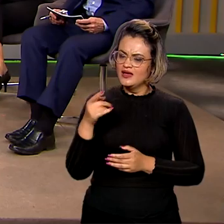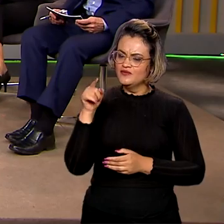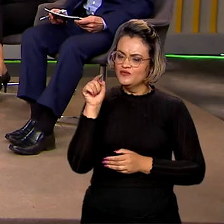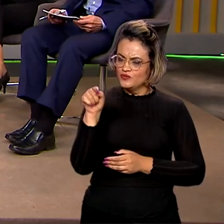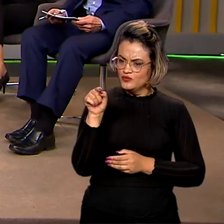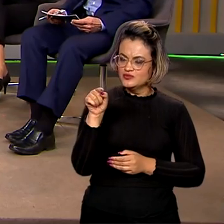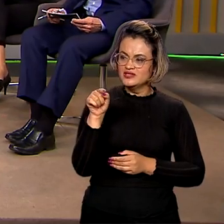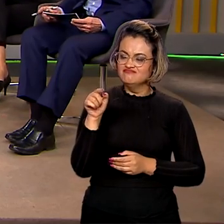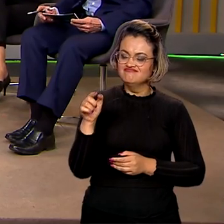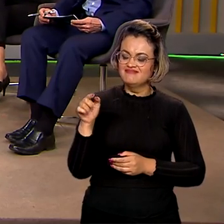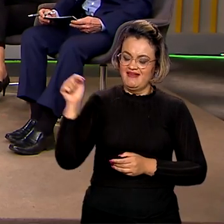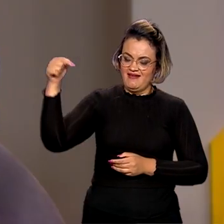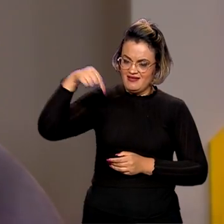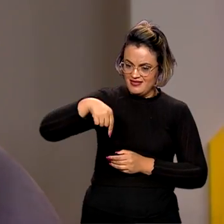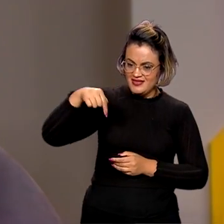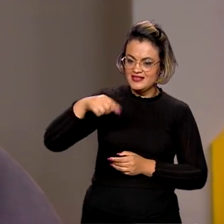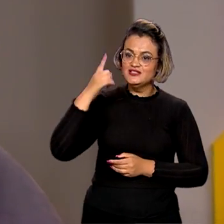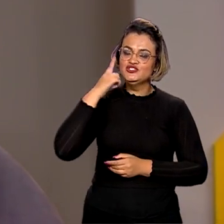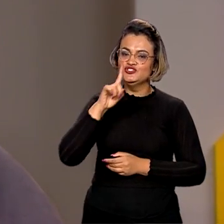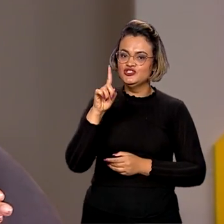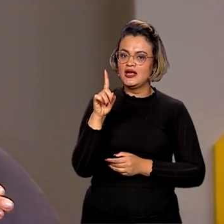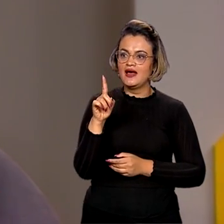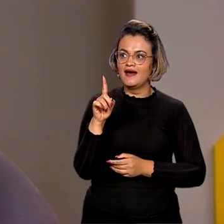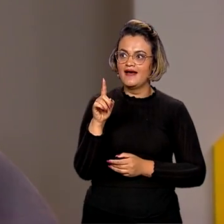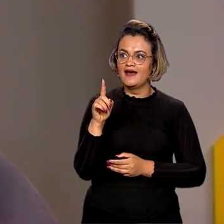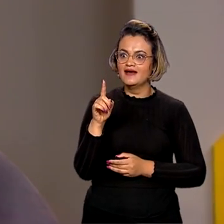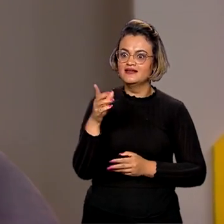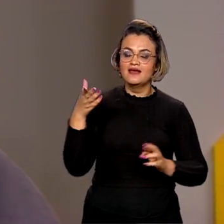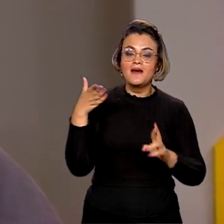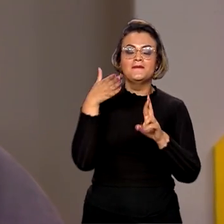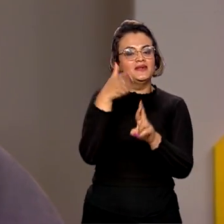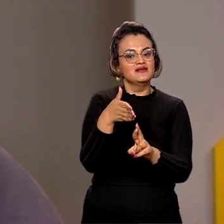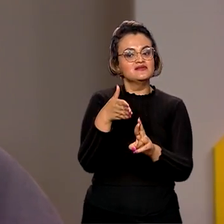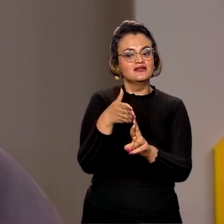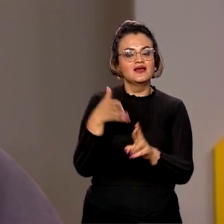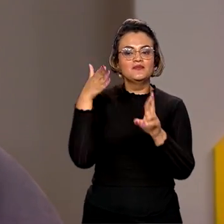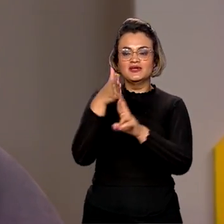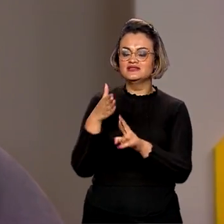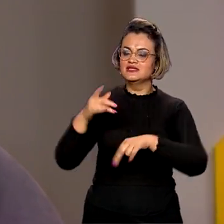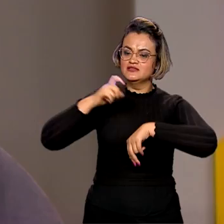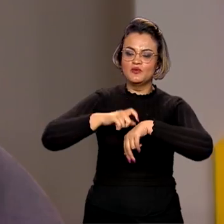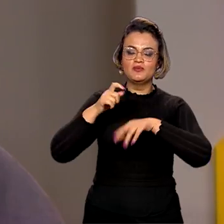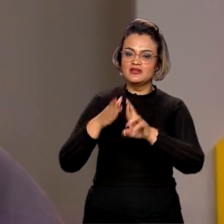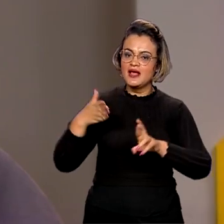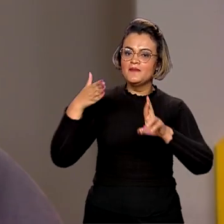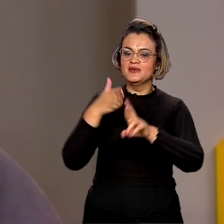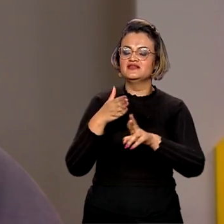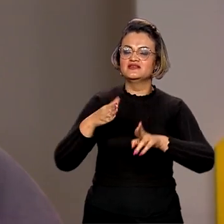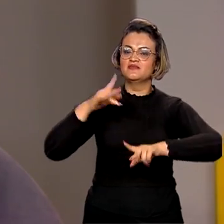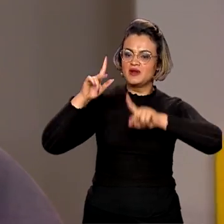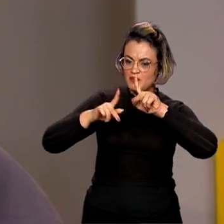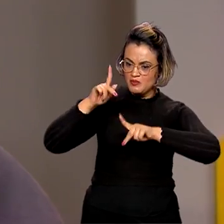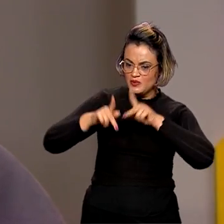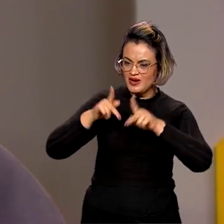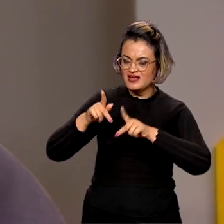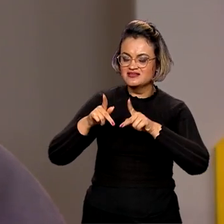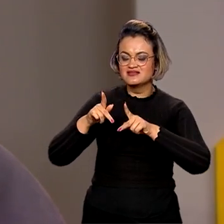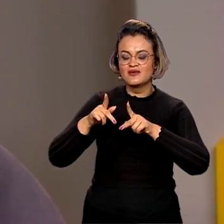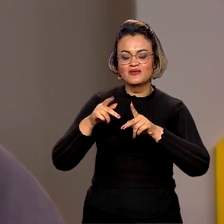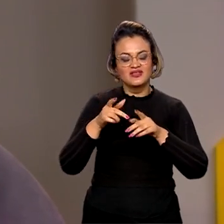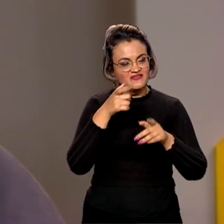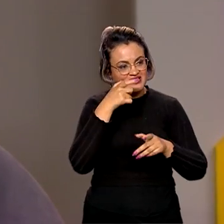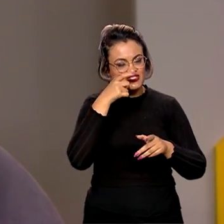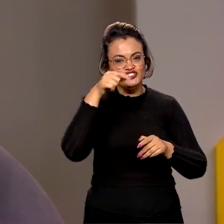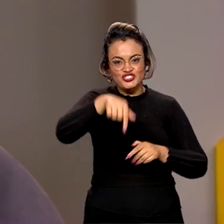senhora estar aqui nessa data tão representativa, nesse momento representativo para a população que ganha esse canal